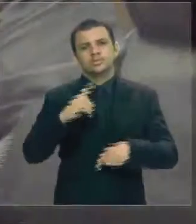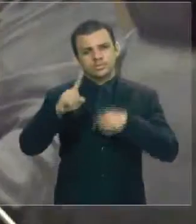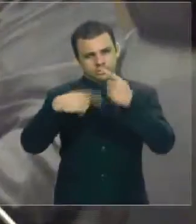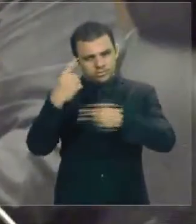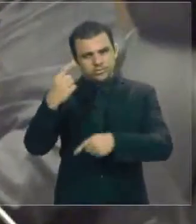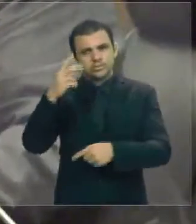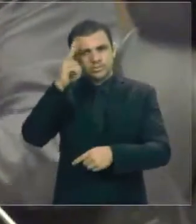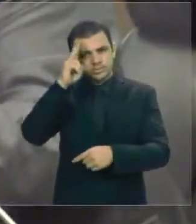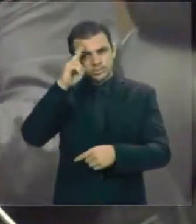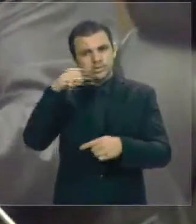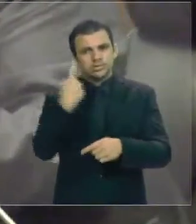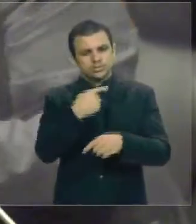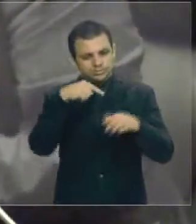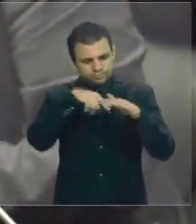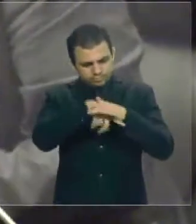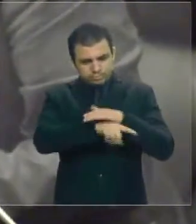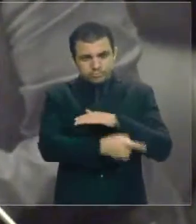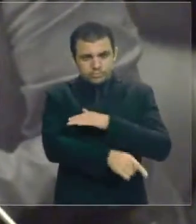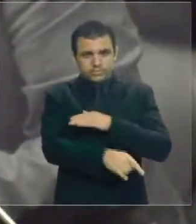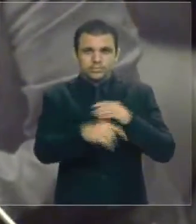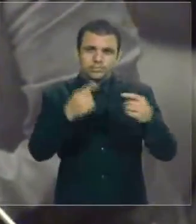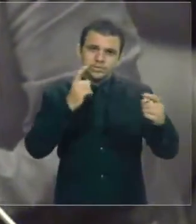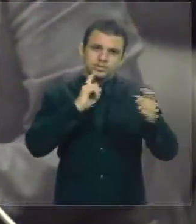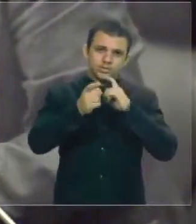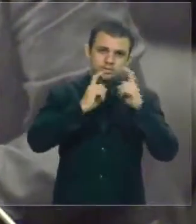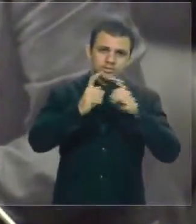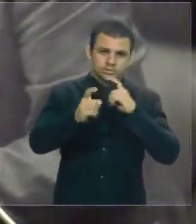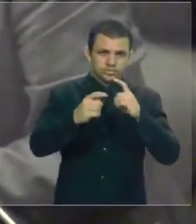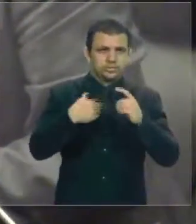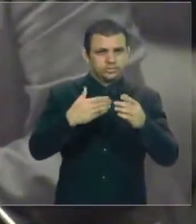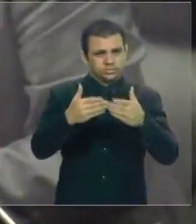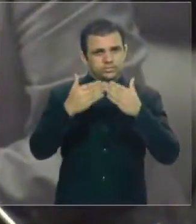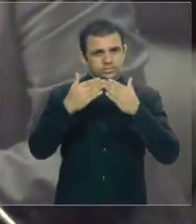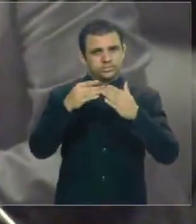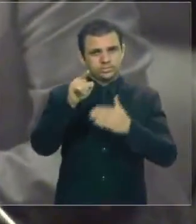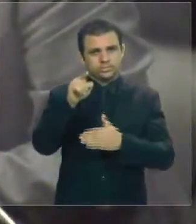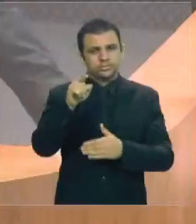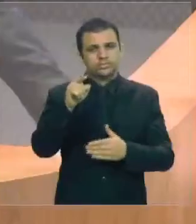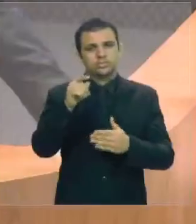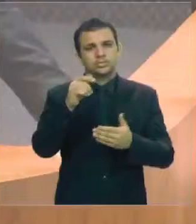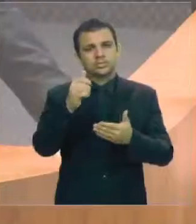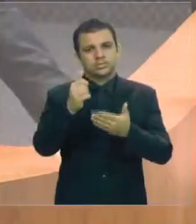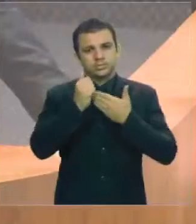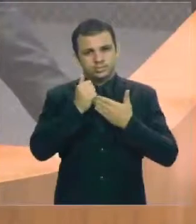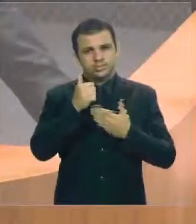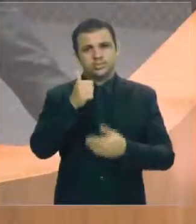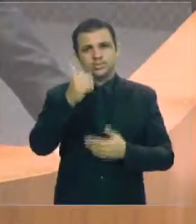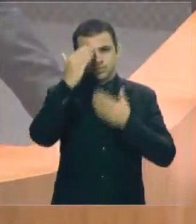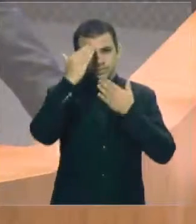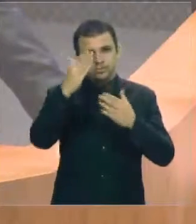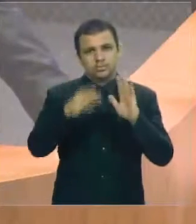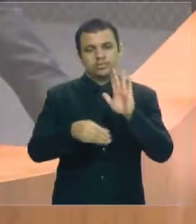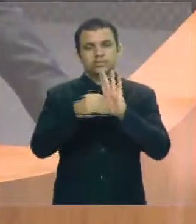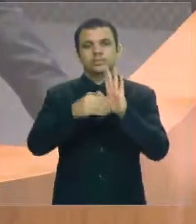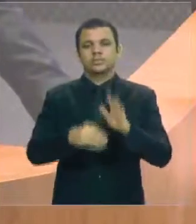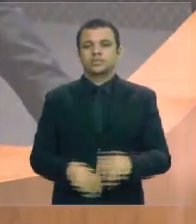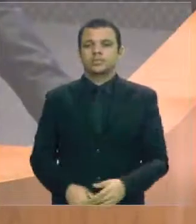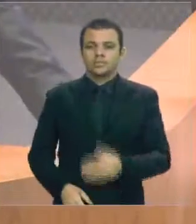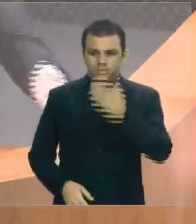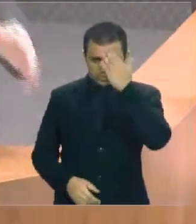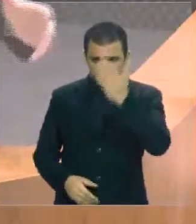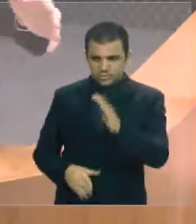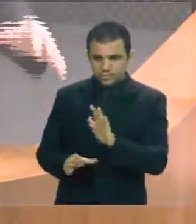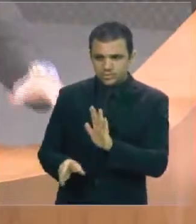questão na segunda-feira. E conto com a vossa excelência. Muito obrigado pela parte. Certamente. Muito obrigado pela parte. E,